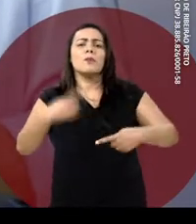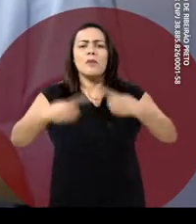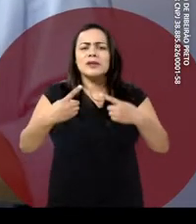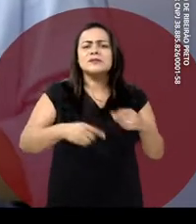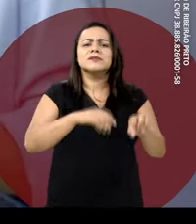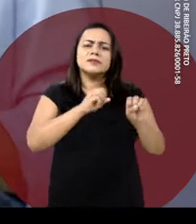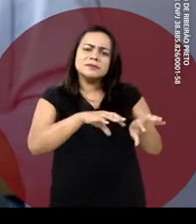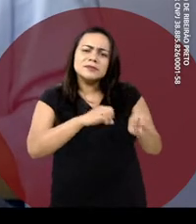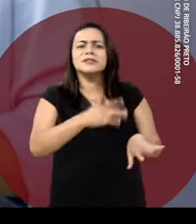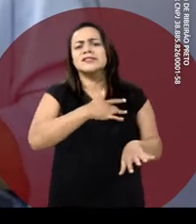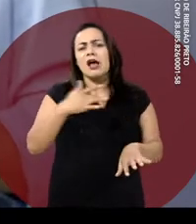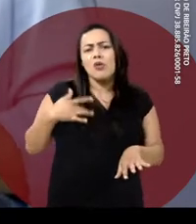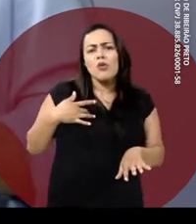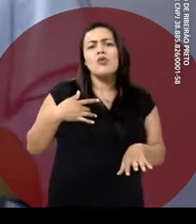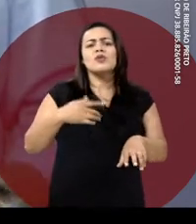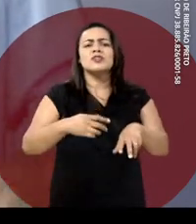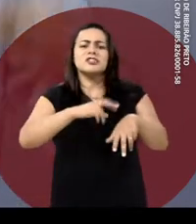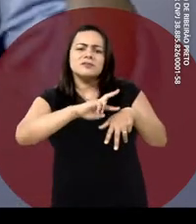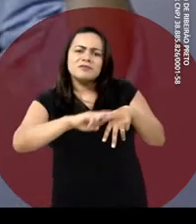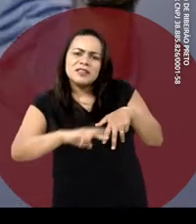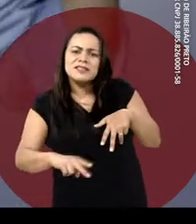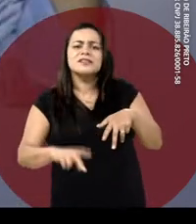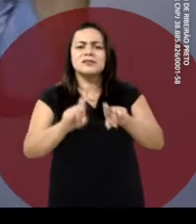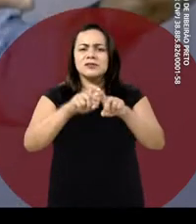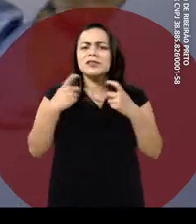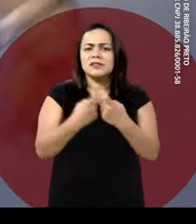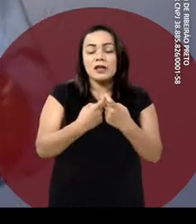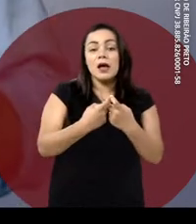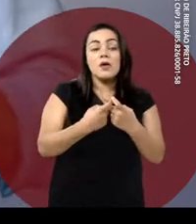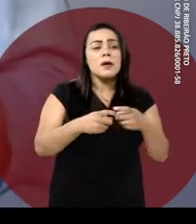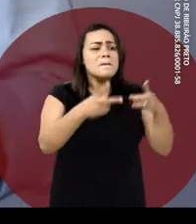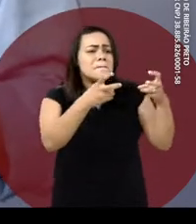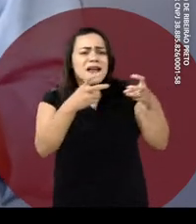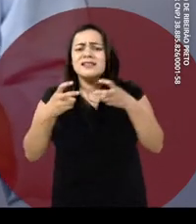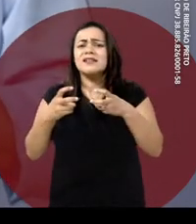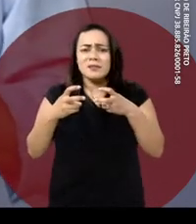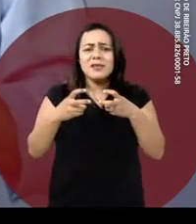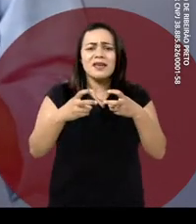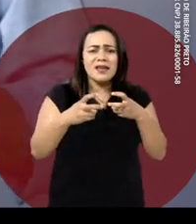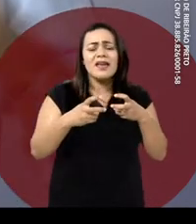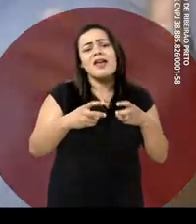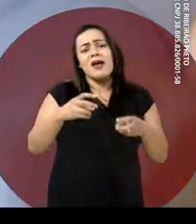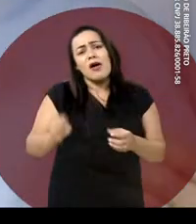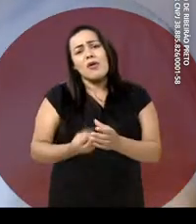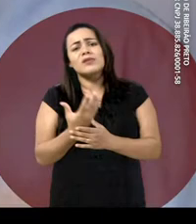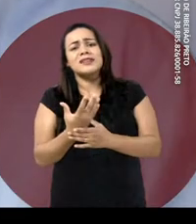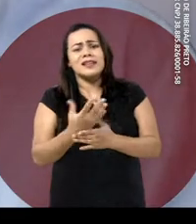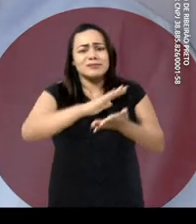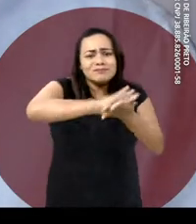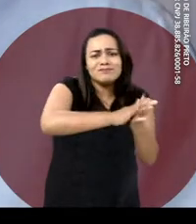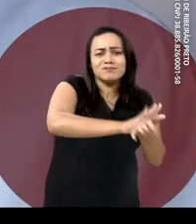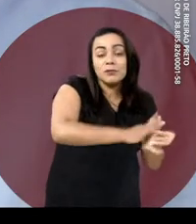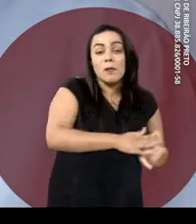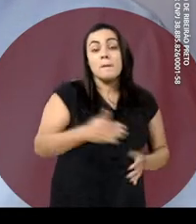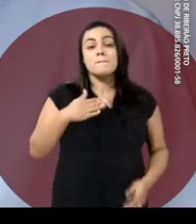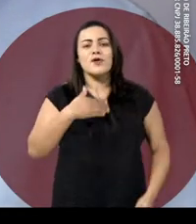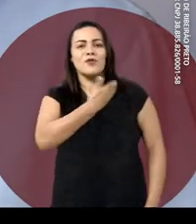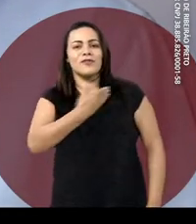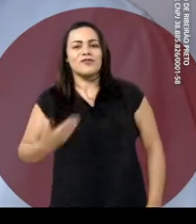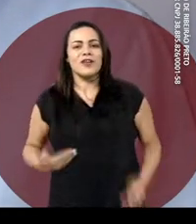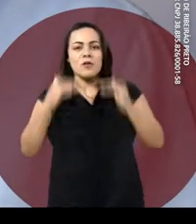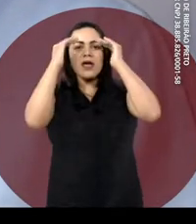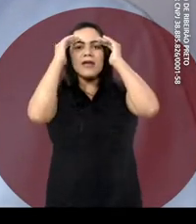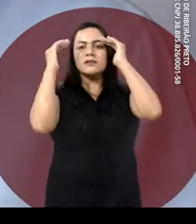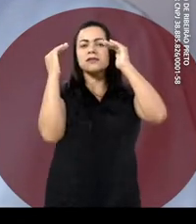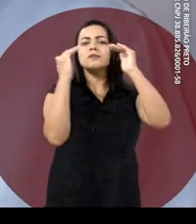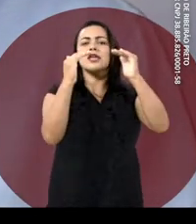saúde, educação sobre diversidade sexual e mapeamento das ocorrências homofóbicas. Em meu governo, o respeito à